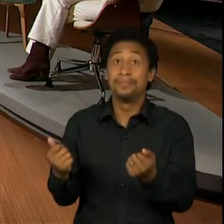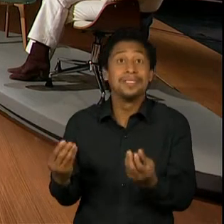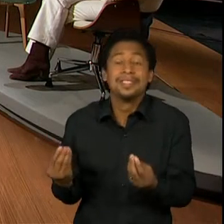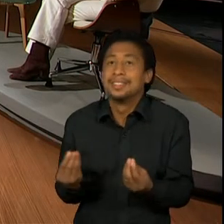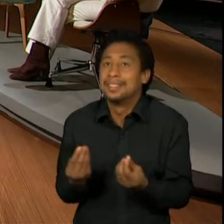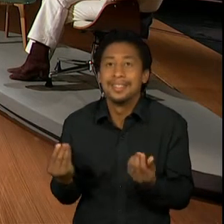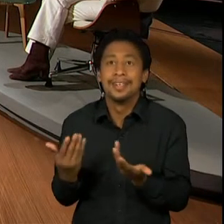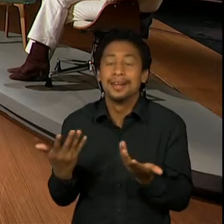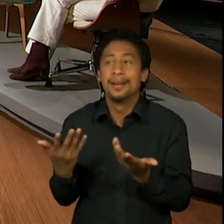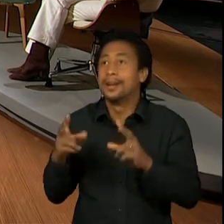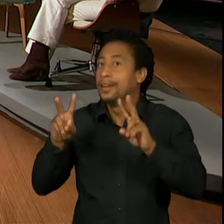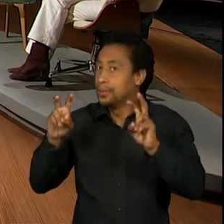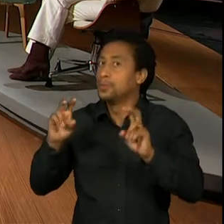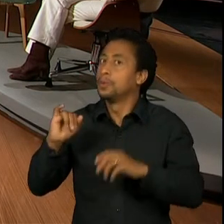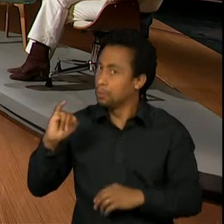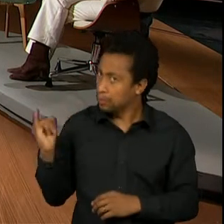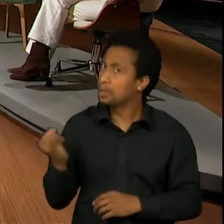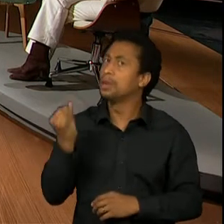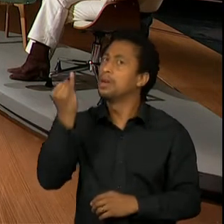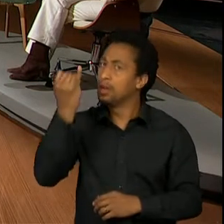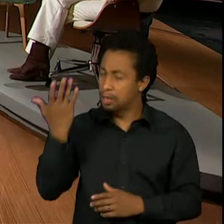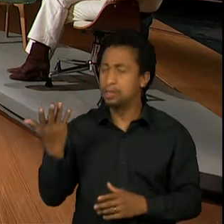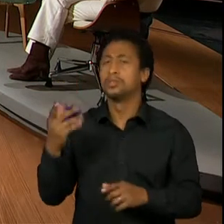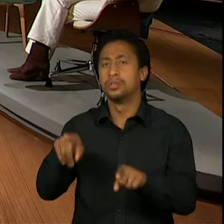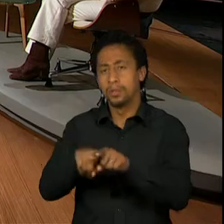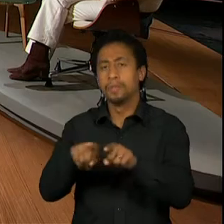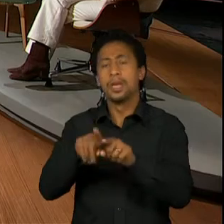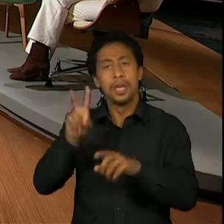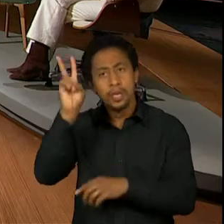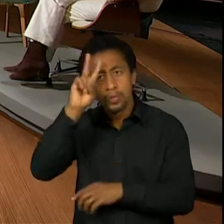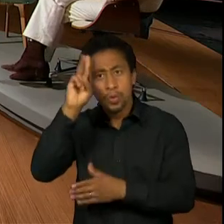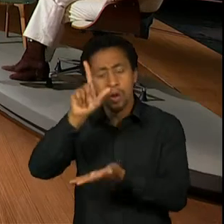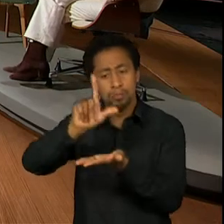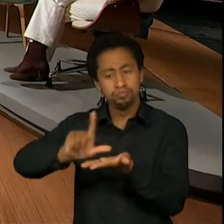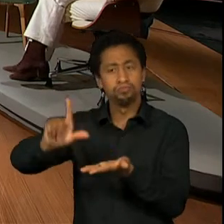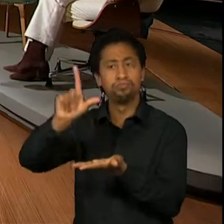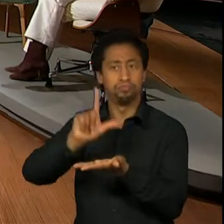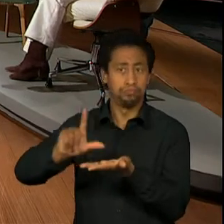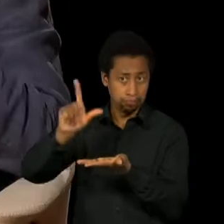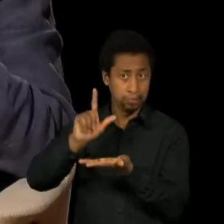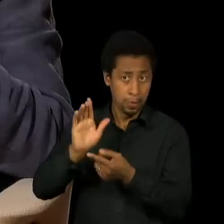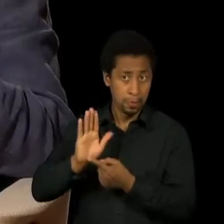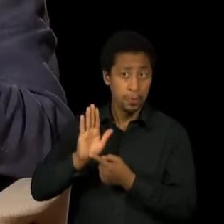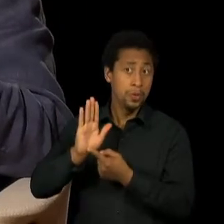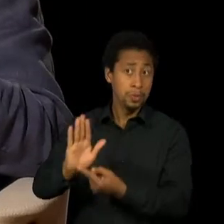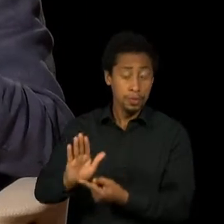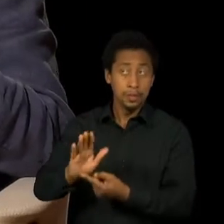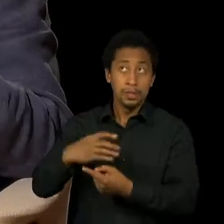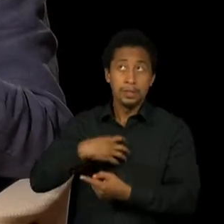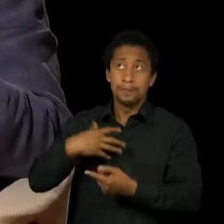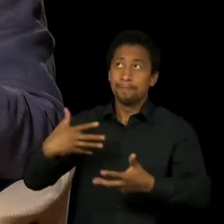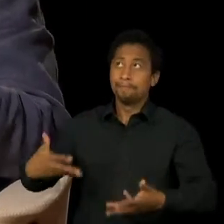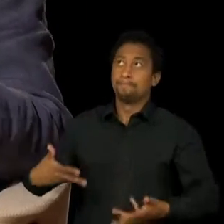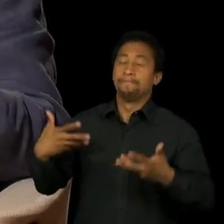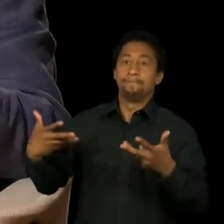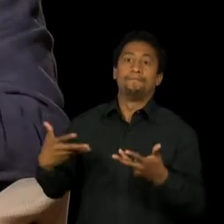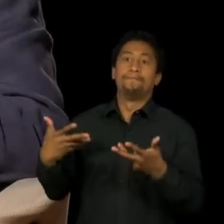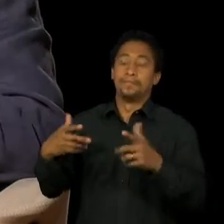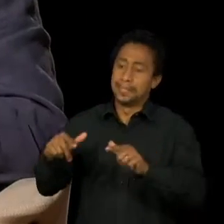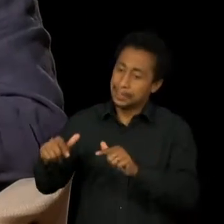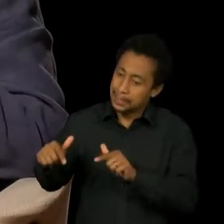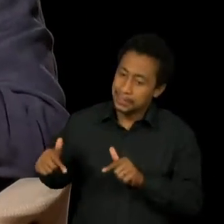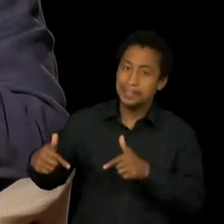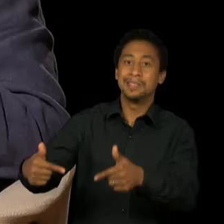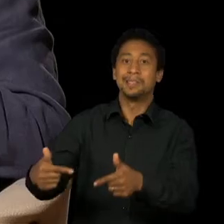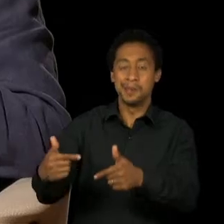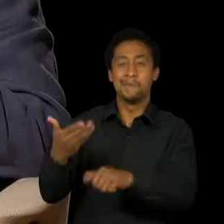importantes, em cima de obras literárias, em cima, enfim, de coisas que nos, sabe, de um engajamento